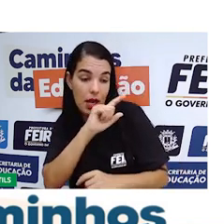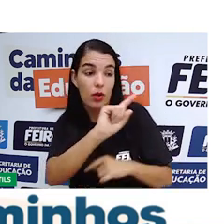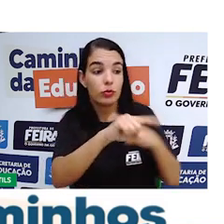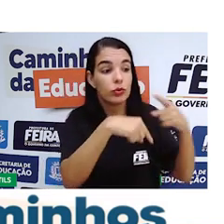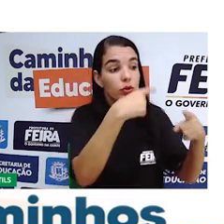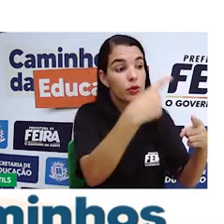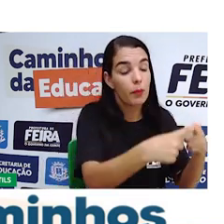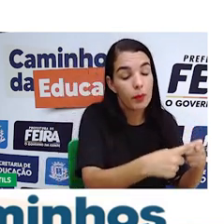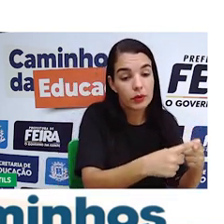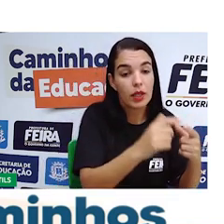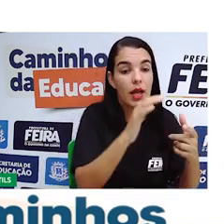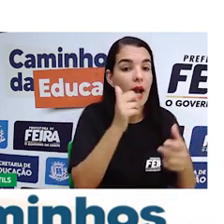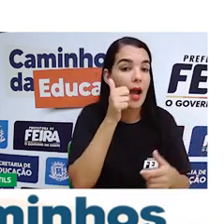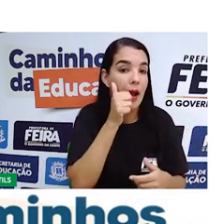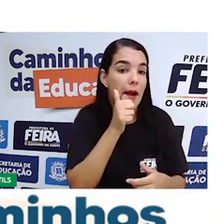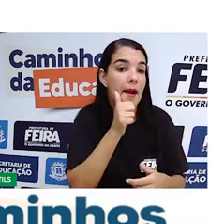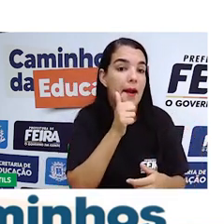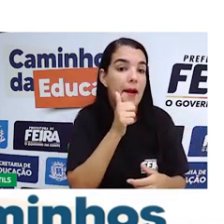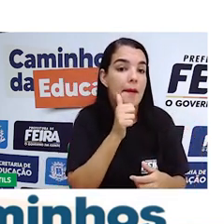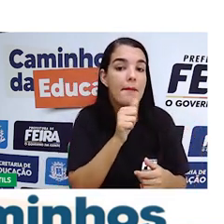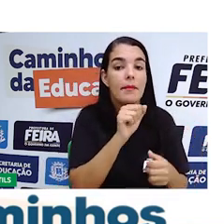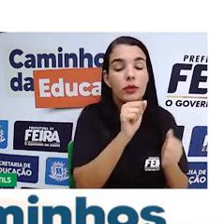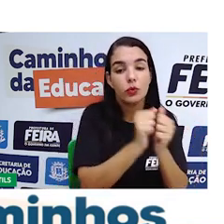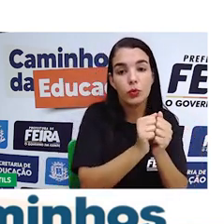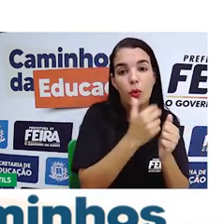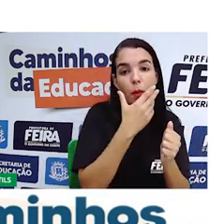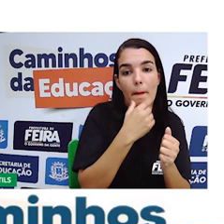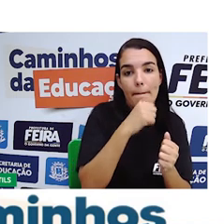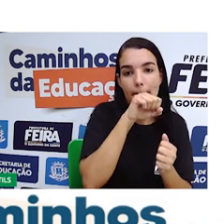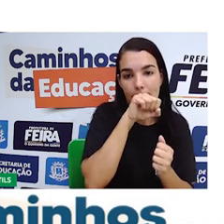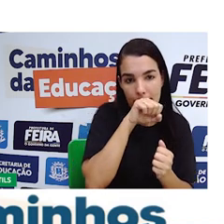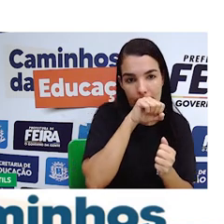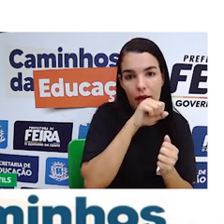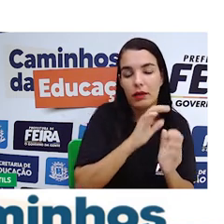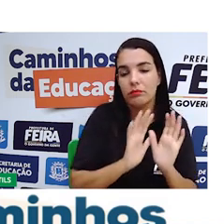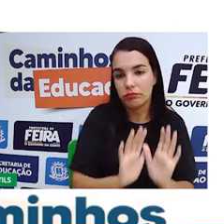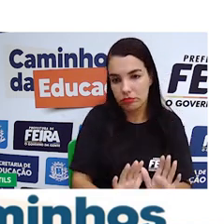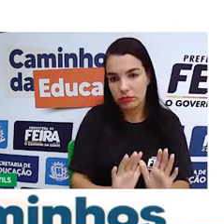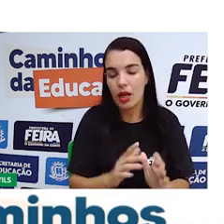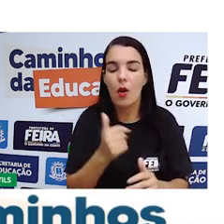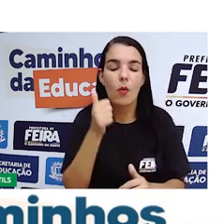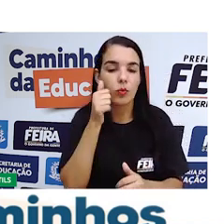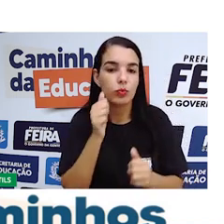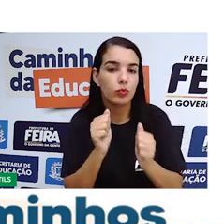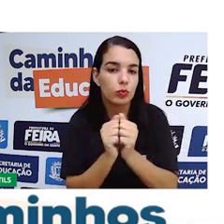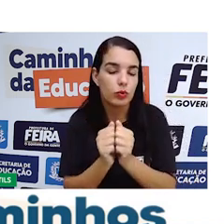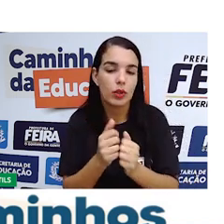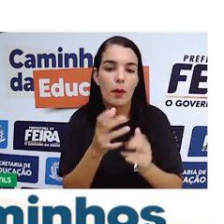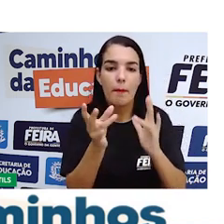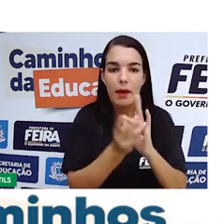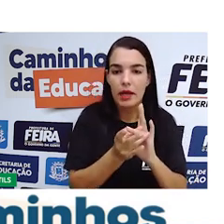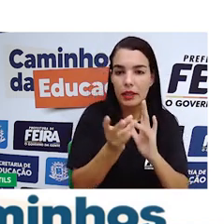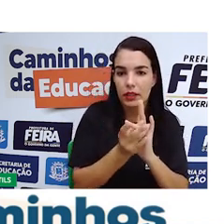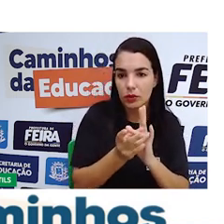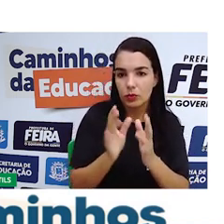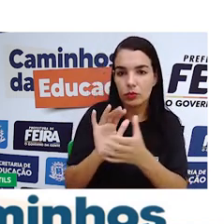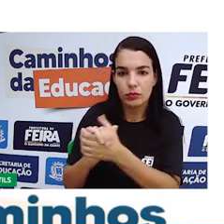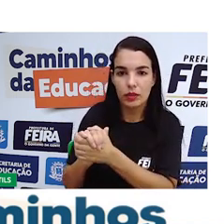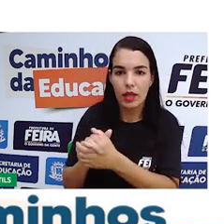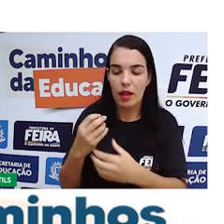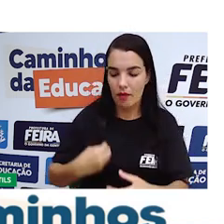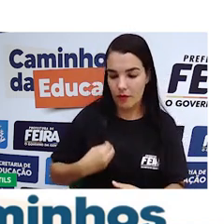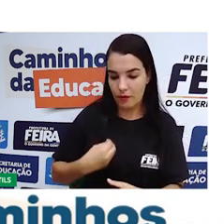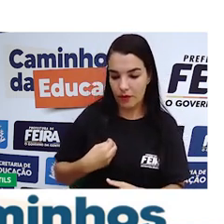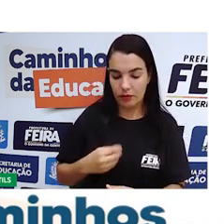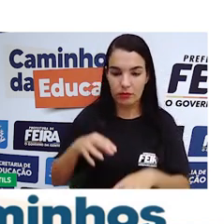e se torna a sombria proserpina. Deste momento em diante, a cada vez que ela estava com seu marido, virava